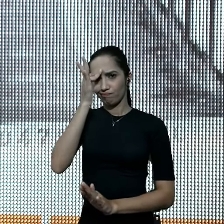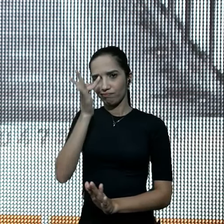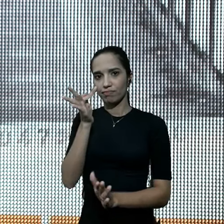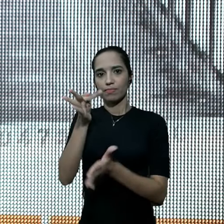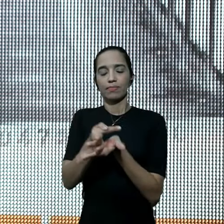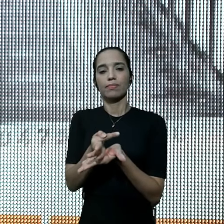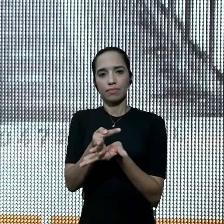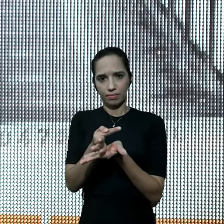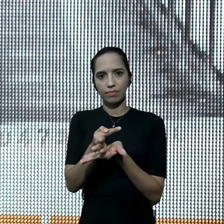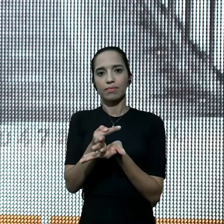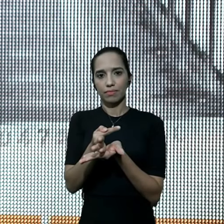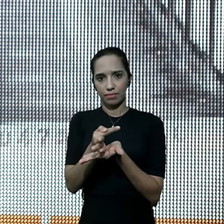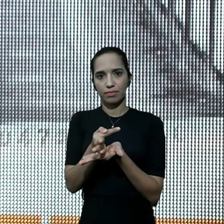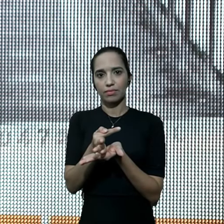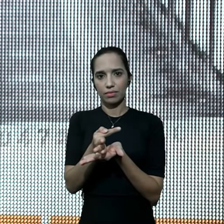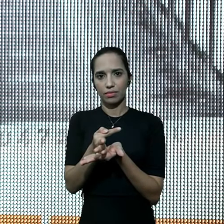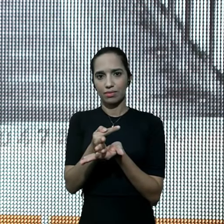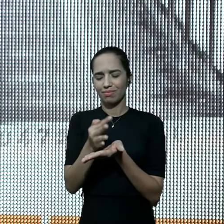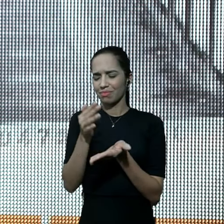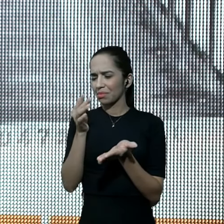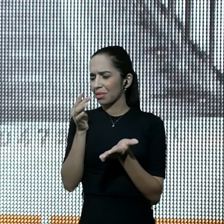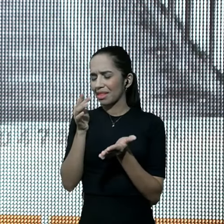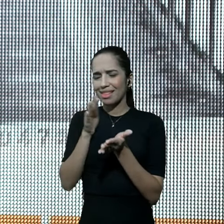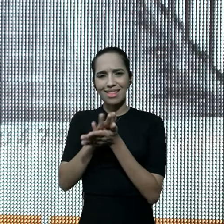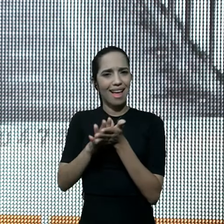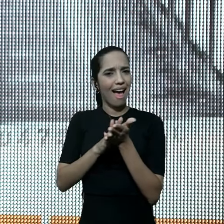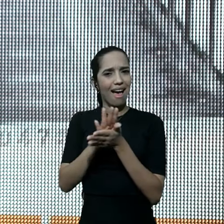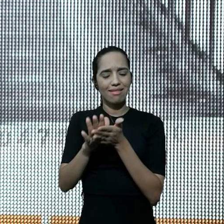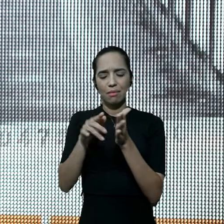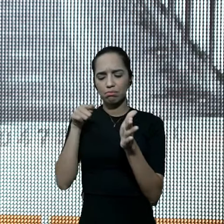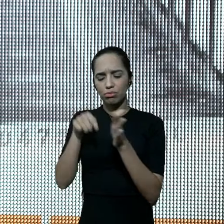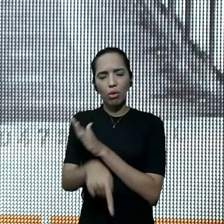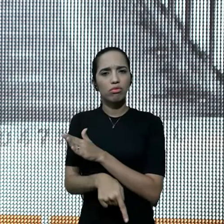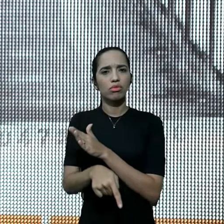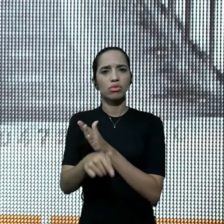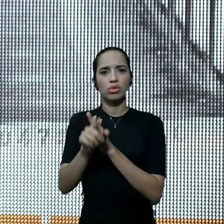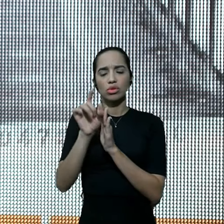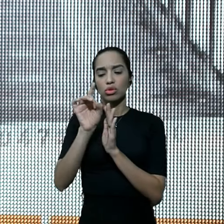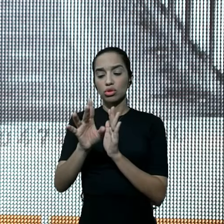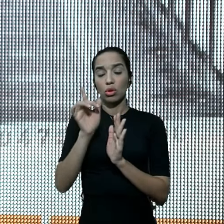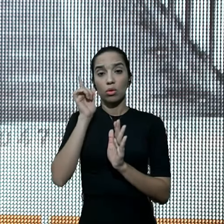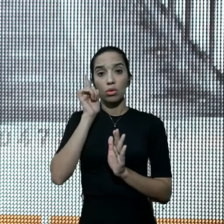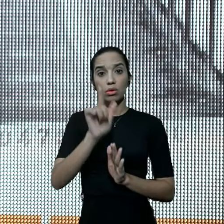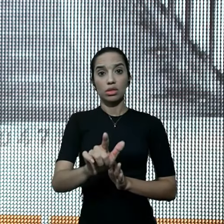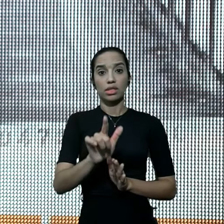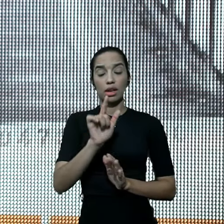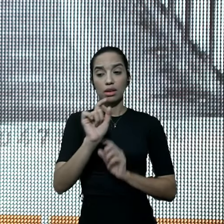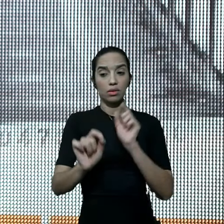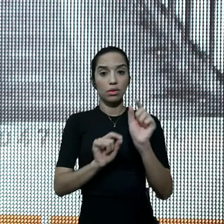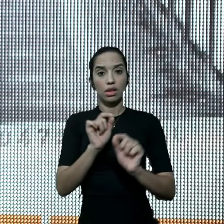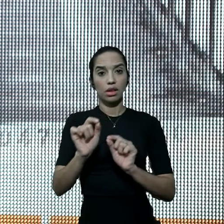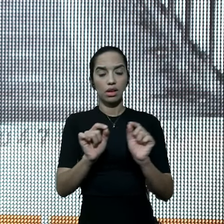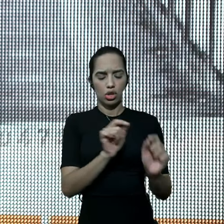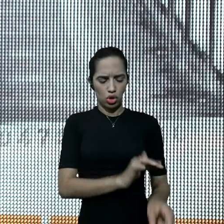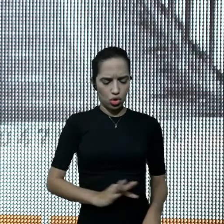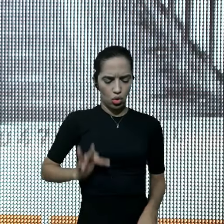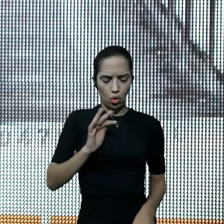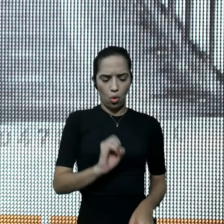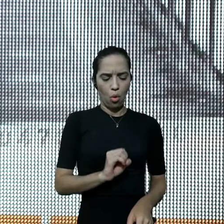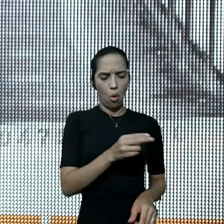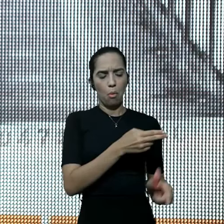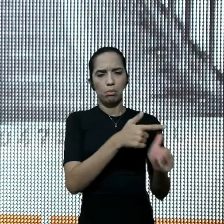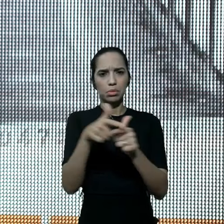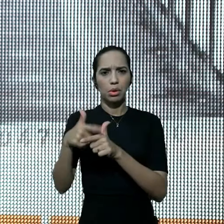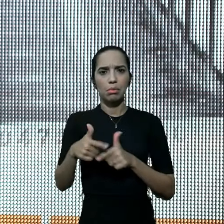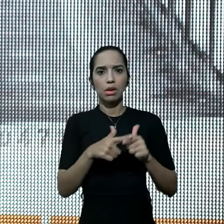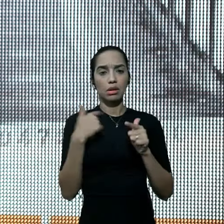superficial, rasa, que apenas é ativada em momentos de dores, de crise, ou quando precisamos de